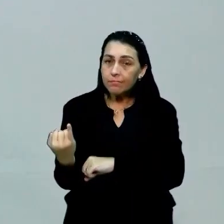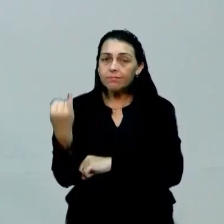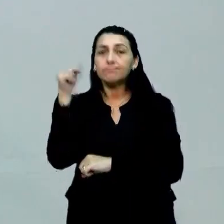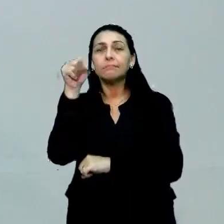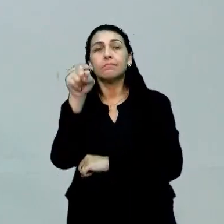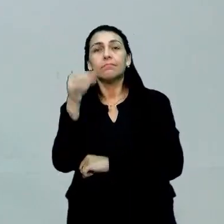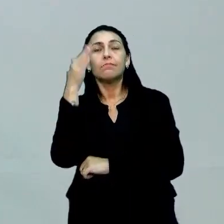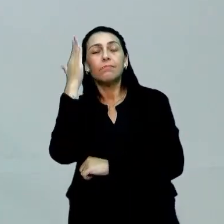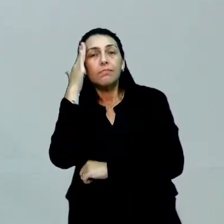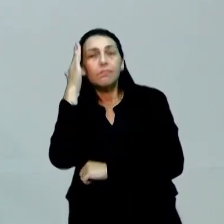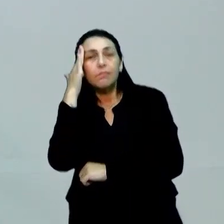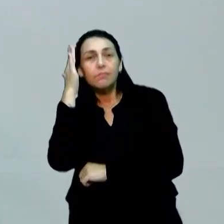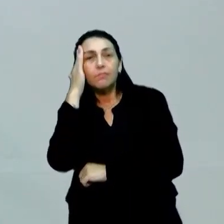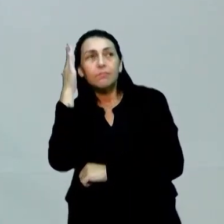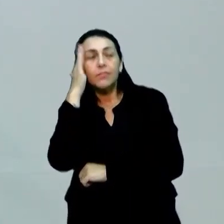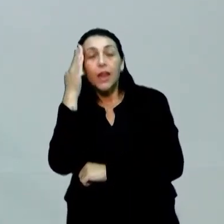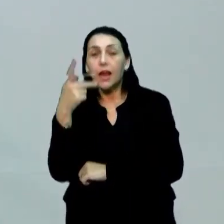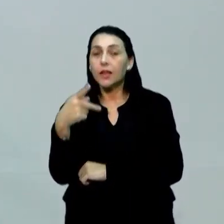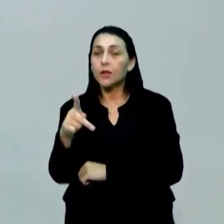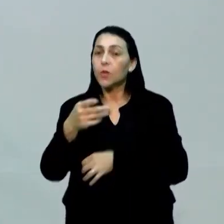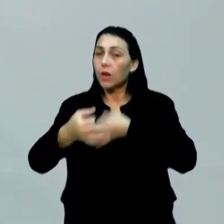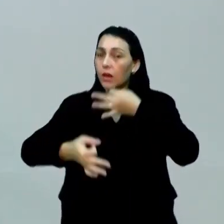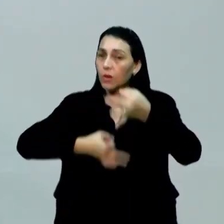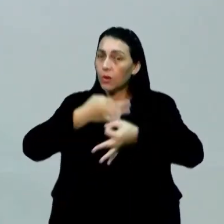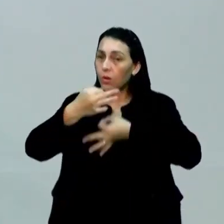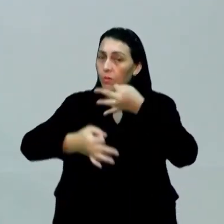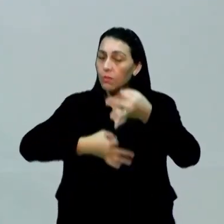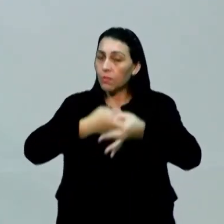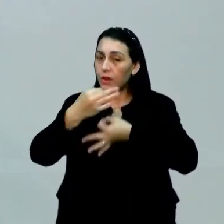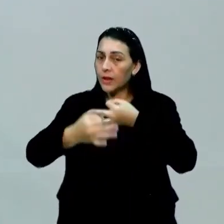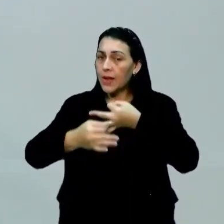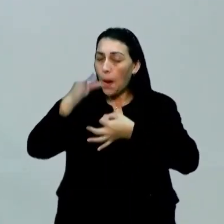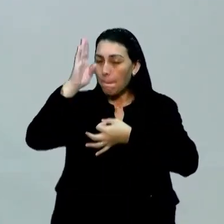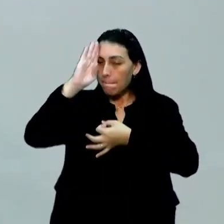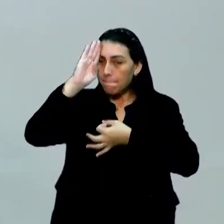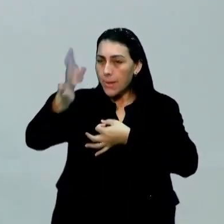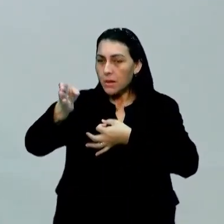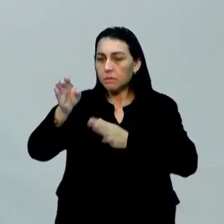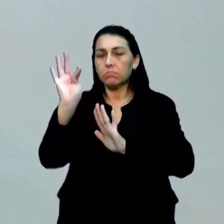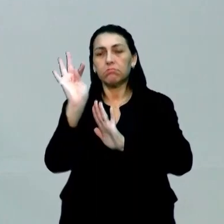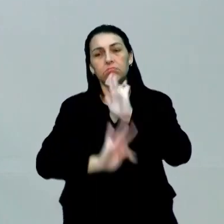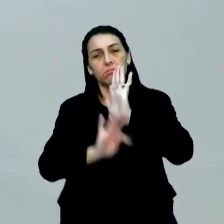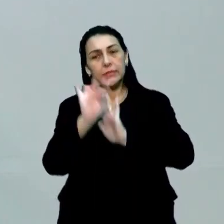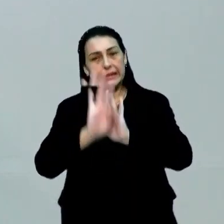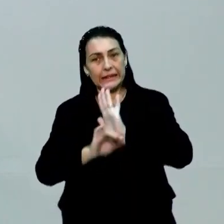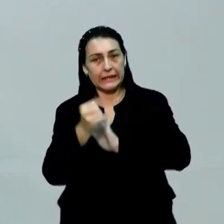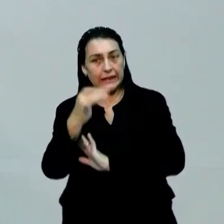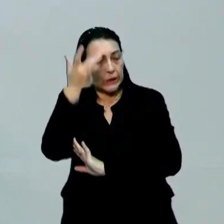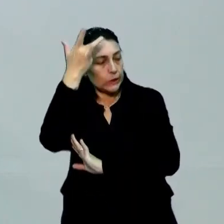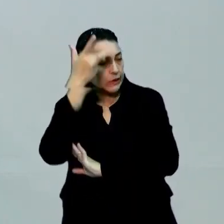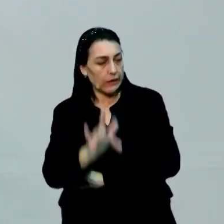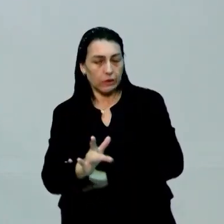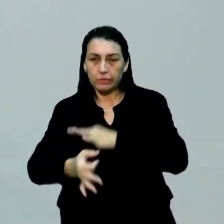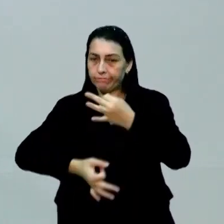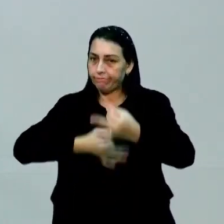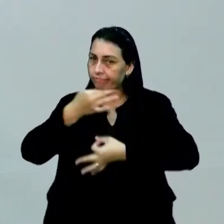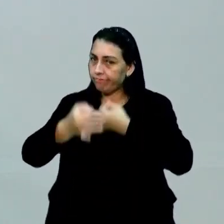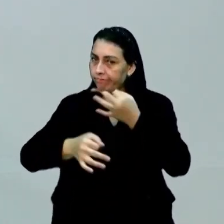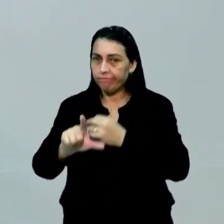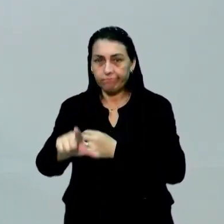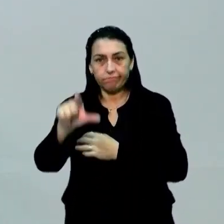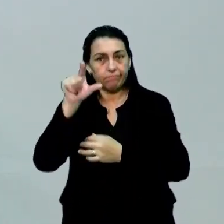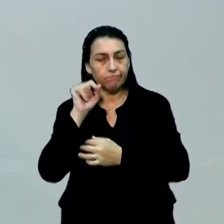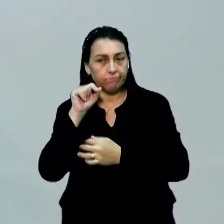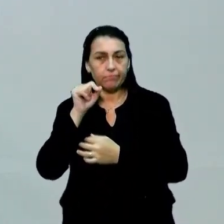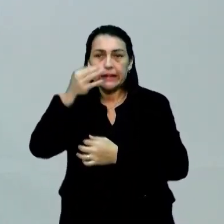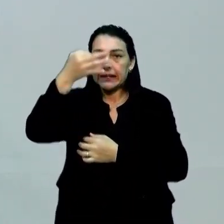você entenda que a sua argumentação é o carro-chefe do seu texto. Então, assim, se eu não sei argumentar, se eu não escolher os